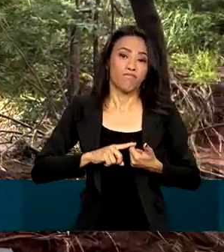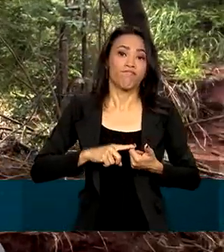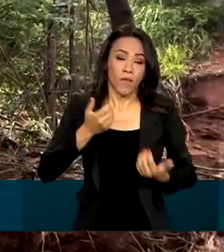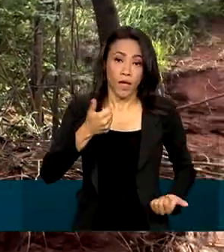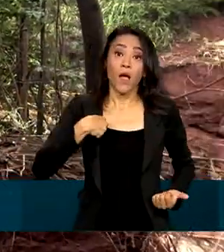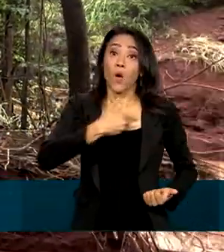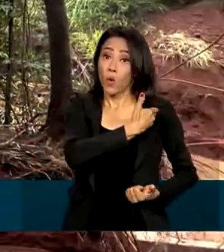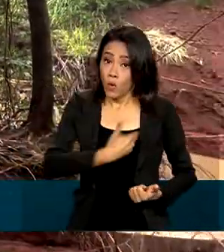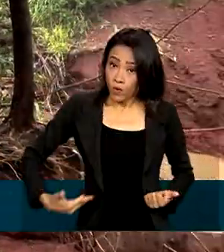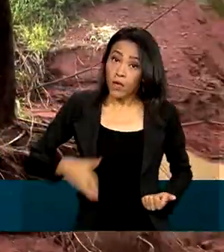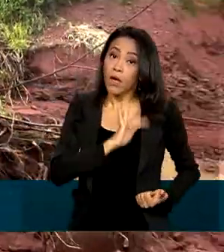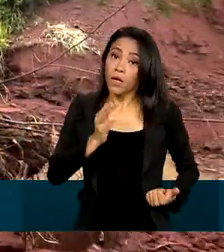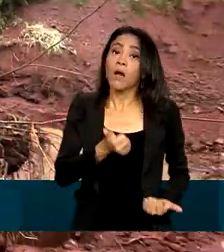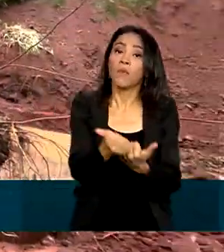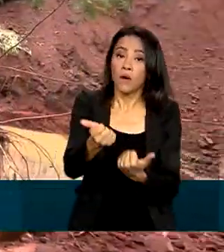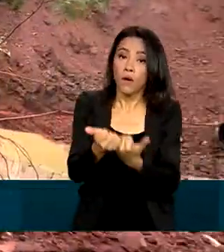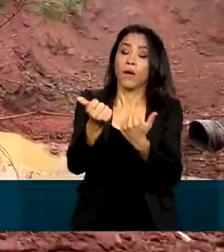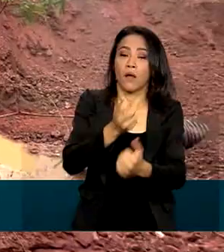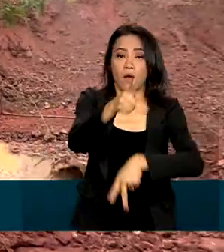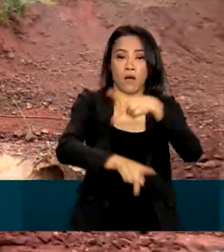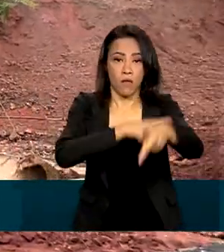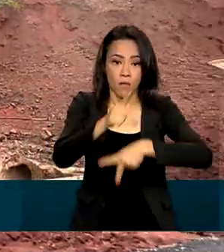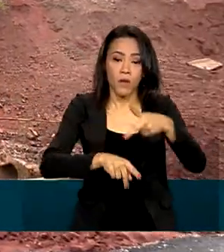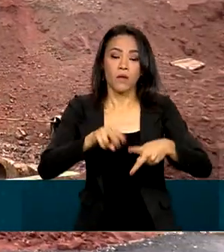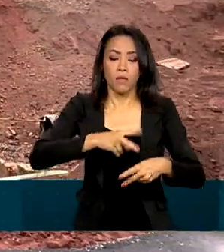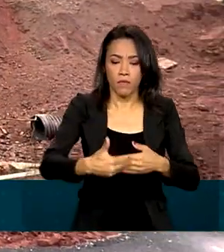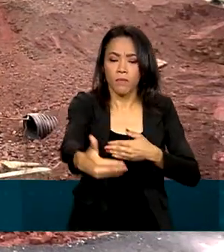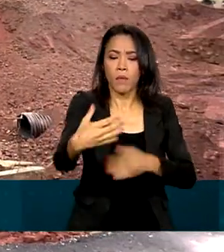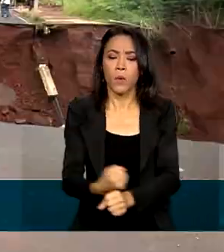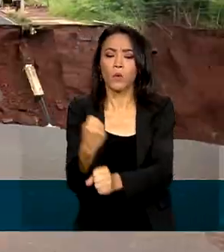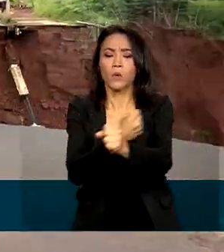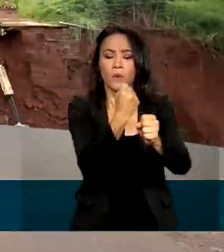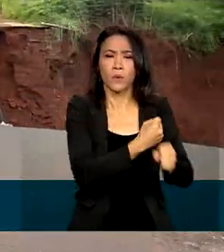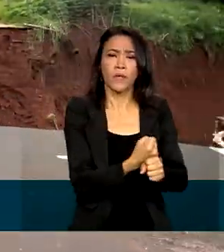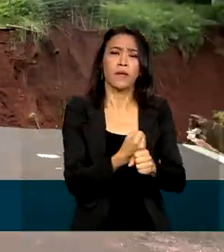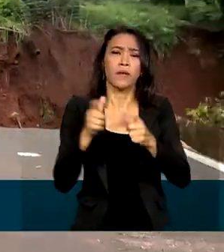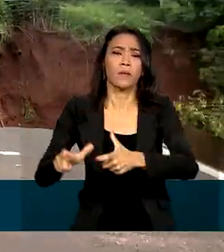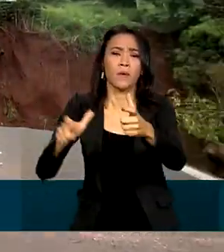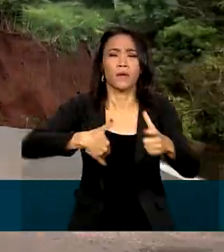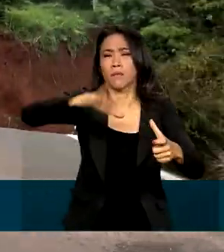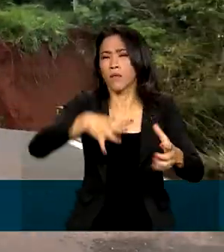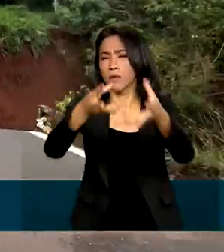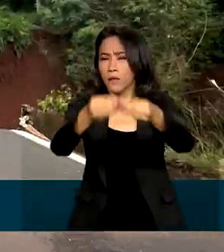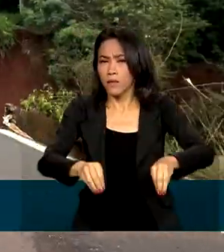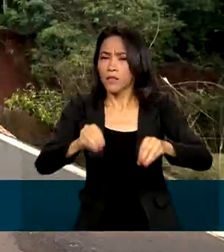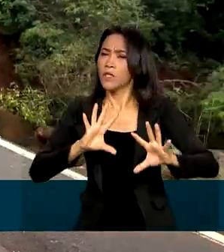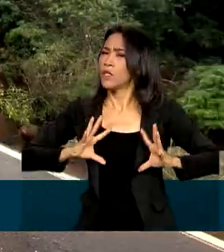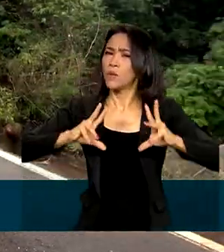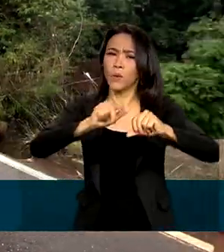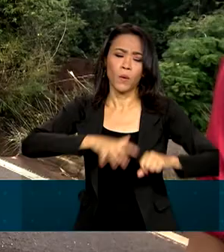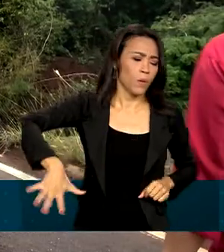nas ações de atendimento à população e reconstrução de áreas mais afetadas. Em todo o estado de São Paulo, desde